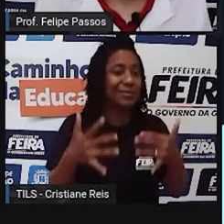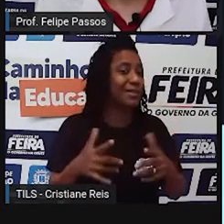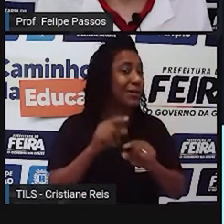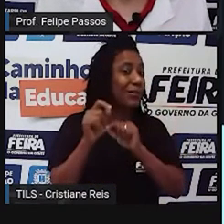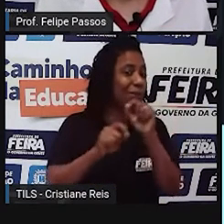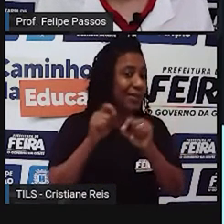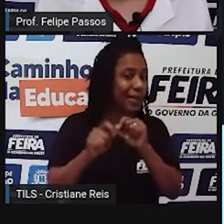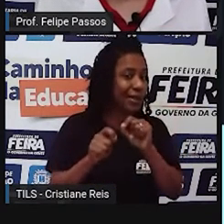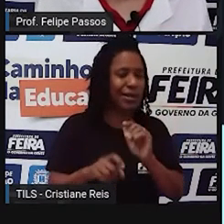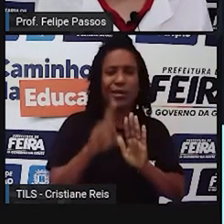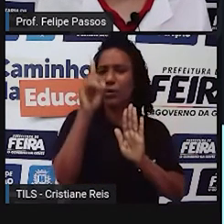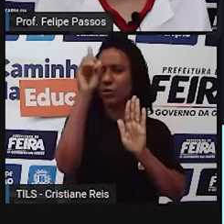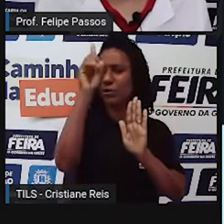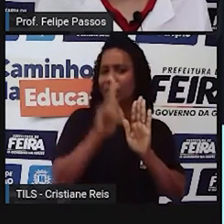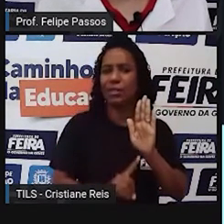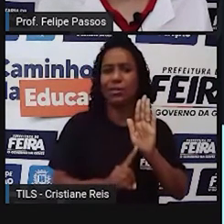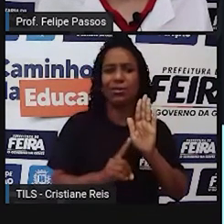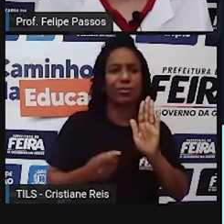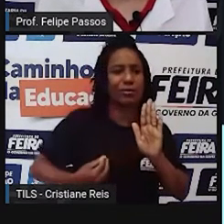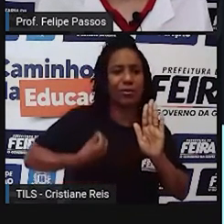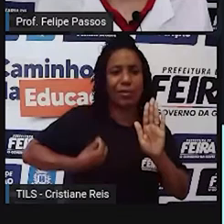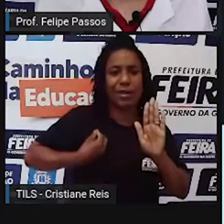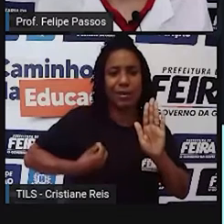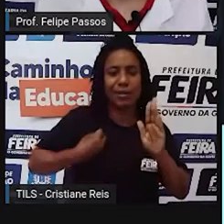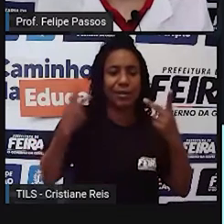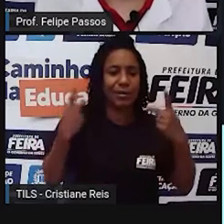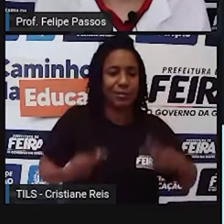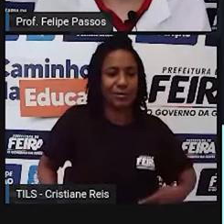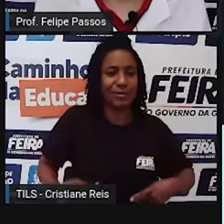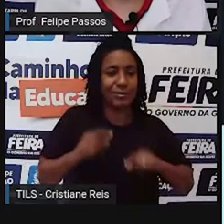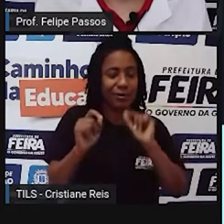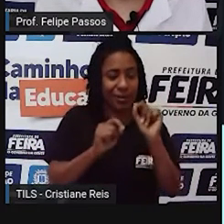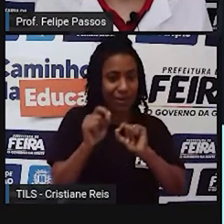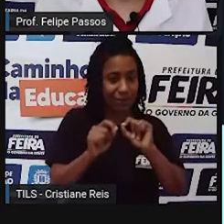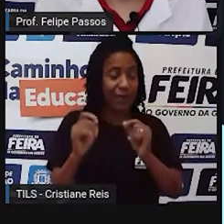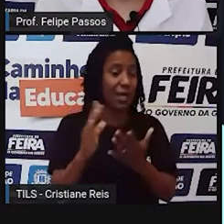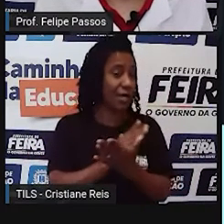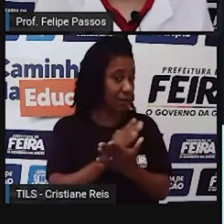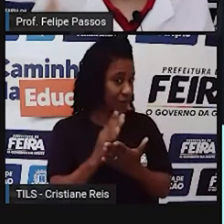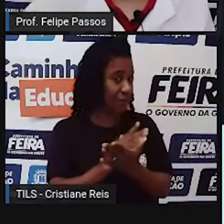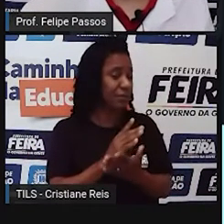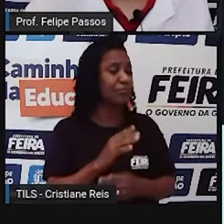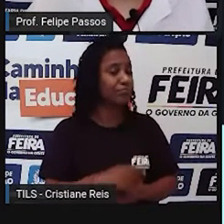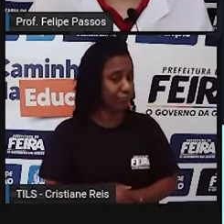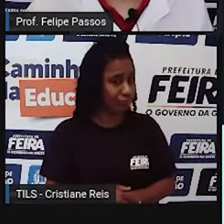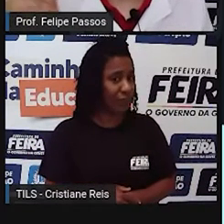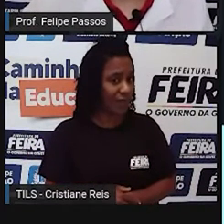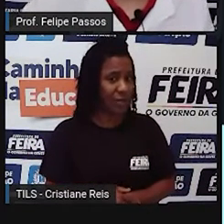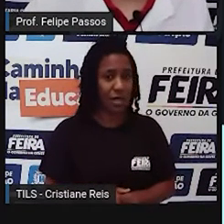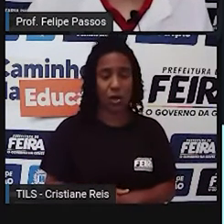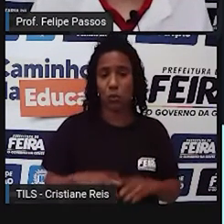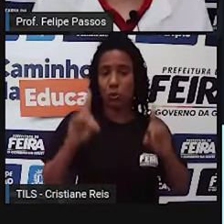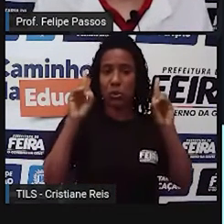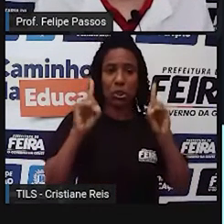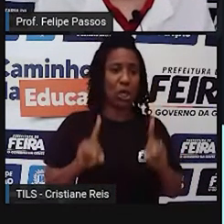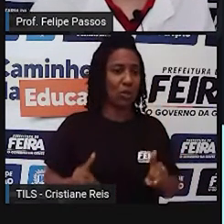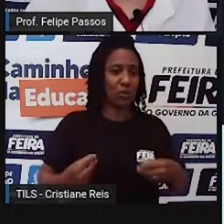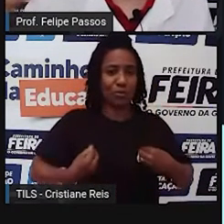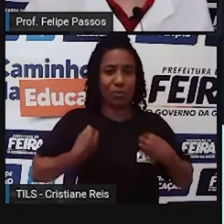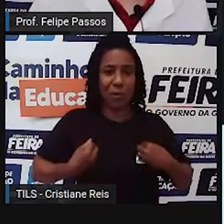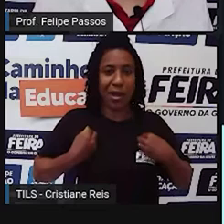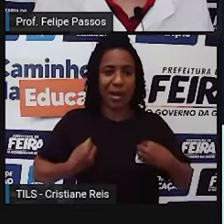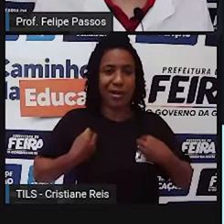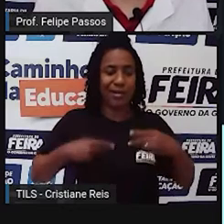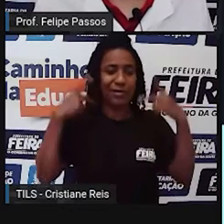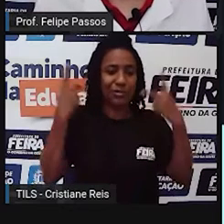direitos humanos. Que muitas vezes, algumas pessoas falam de direitos humanos como se fosse uma entidade, como se fosse uma pessoa, né, o